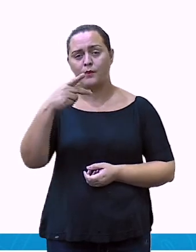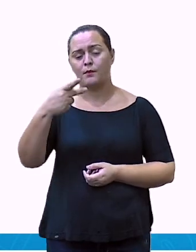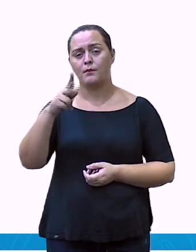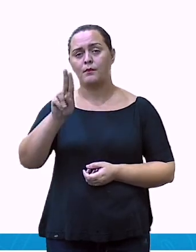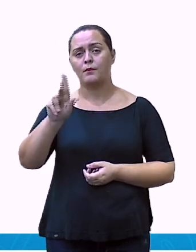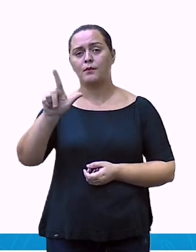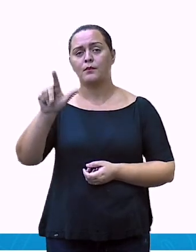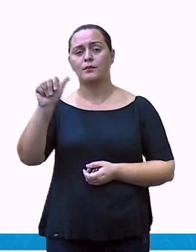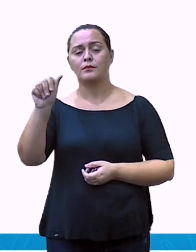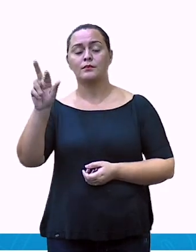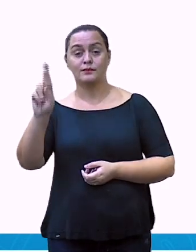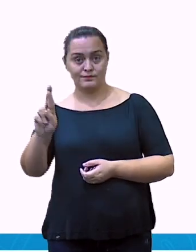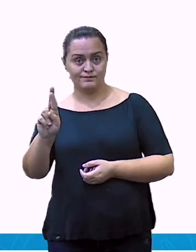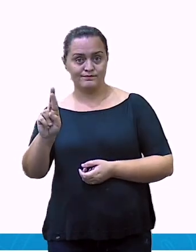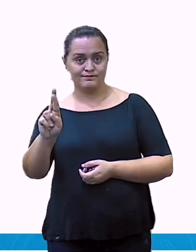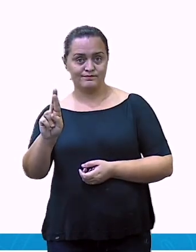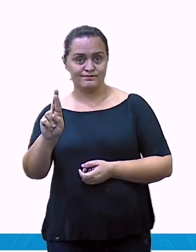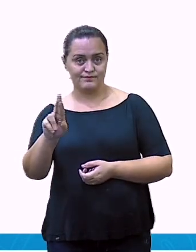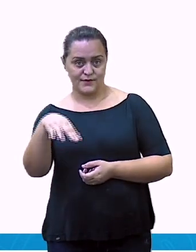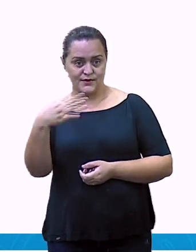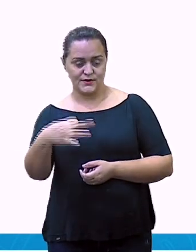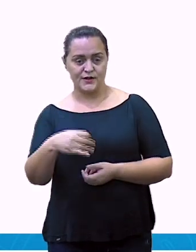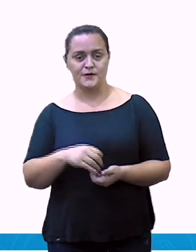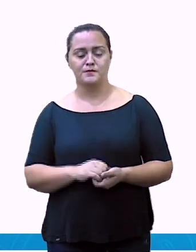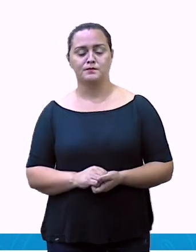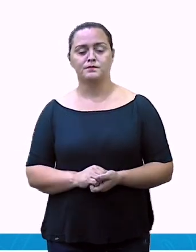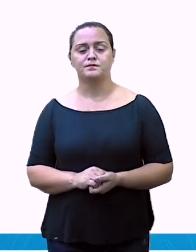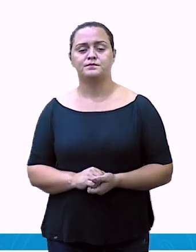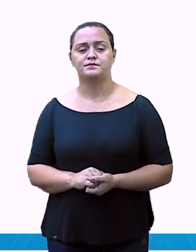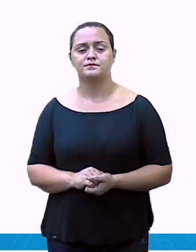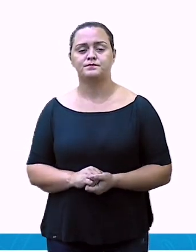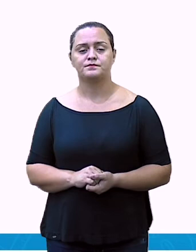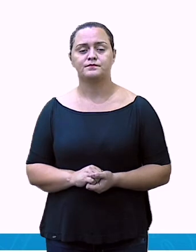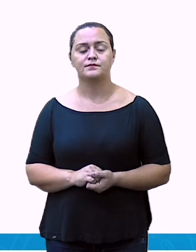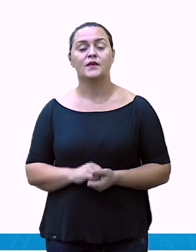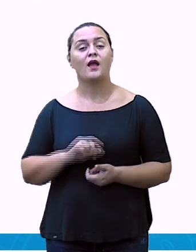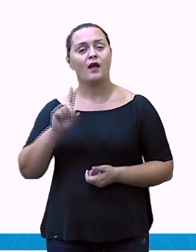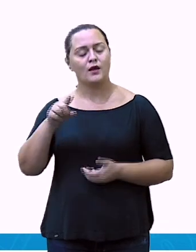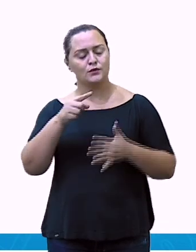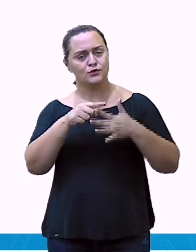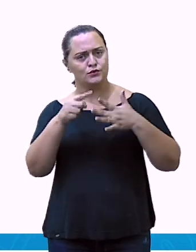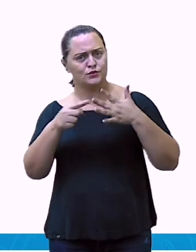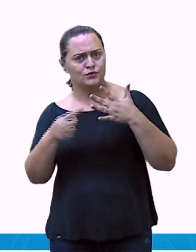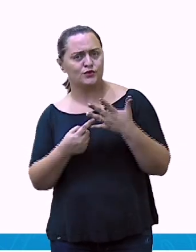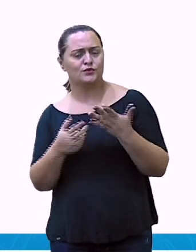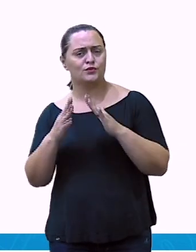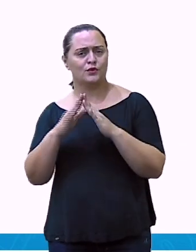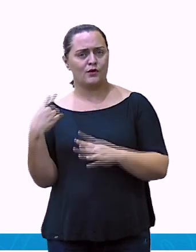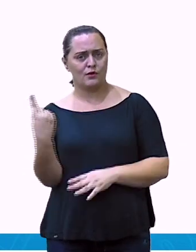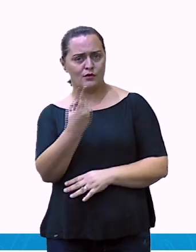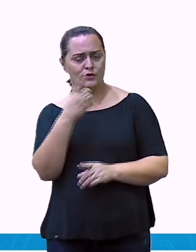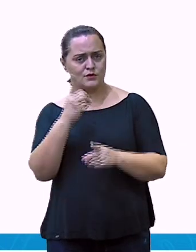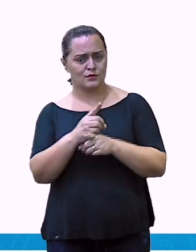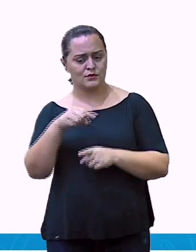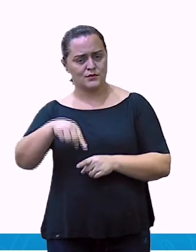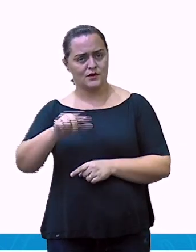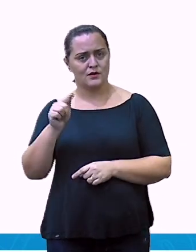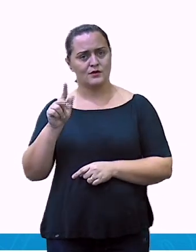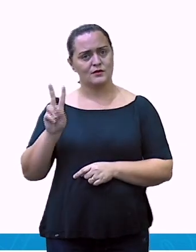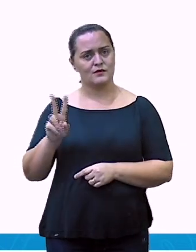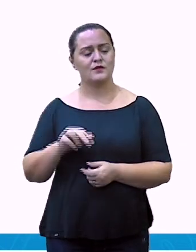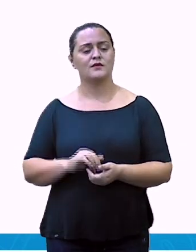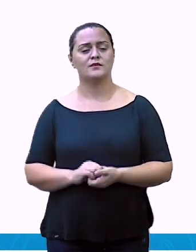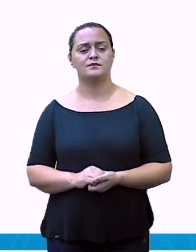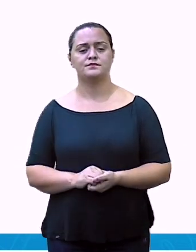mora no residencial desse. Então, esse é o tipo de moradia mais recorrente em nossa cidade. E número 3?